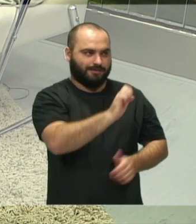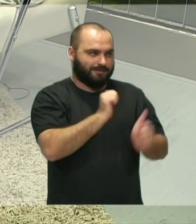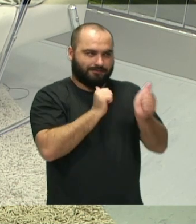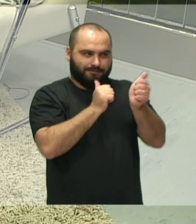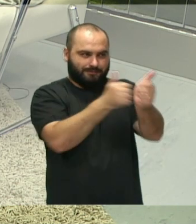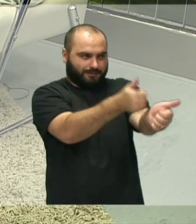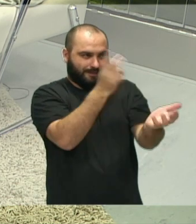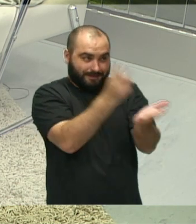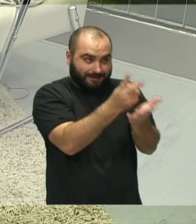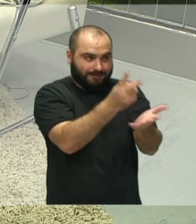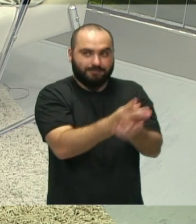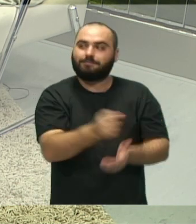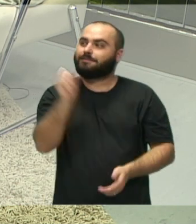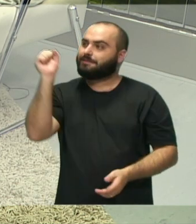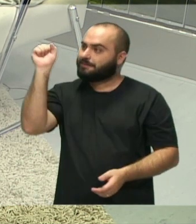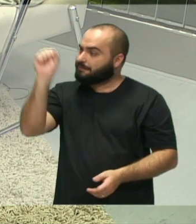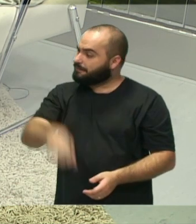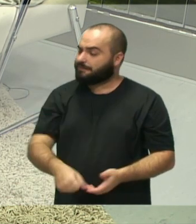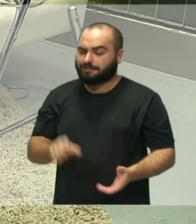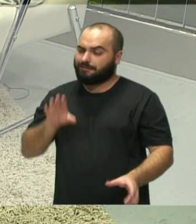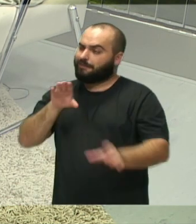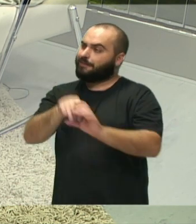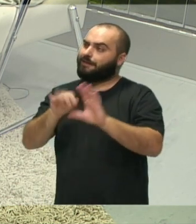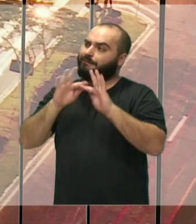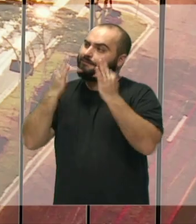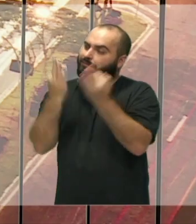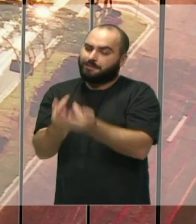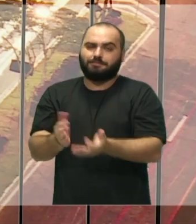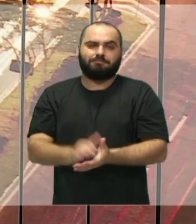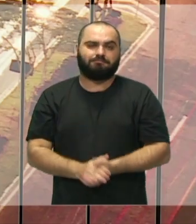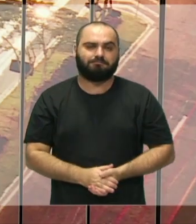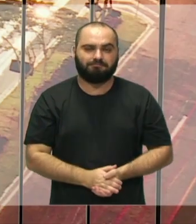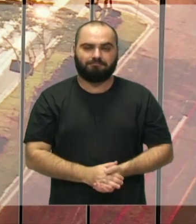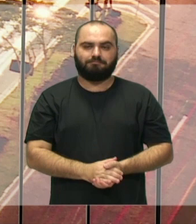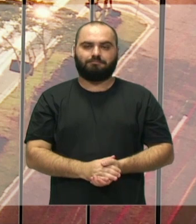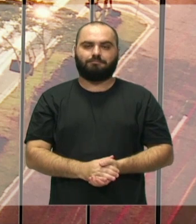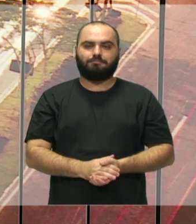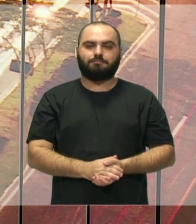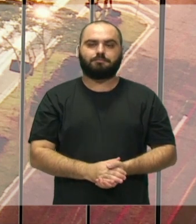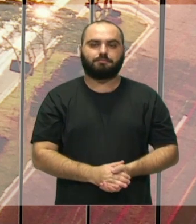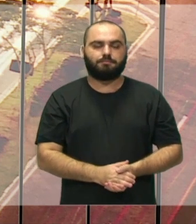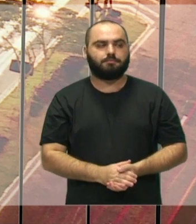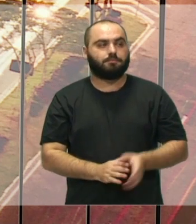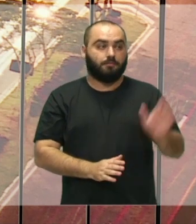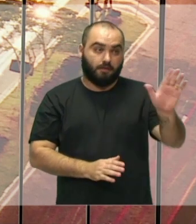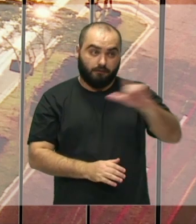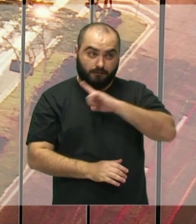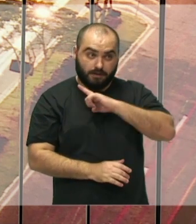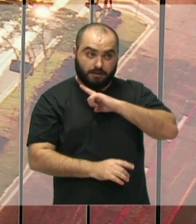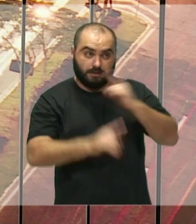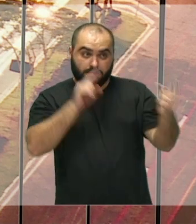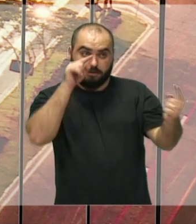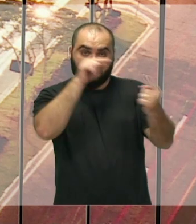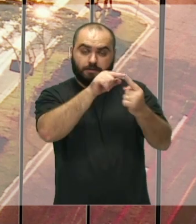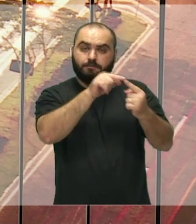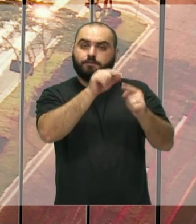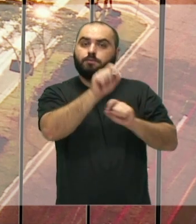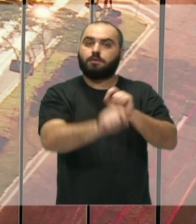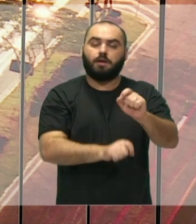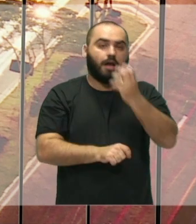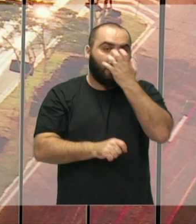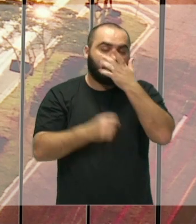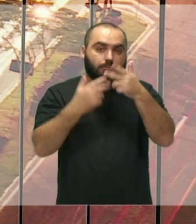Sim, é um membro da família. É bom, vereadora, terá um desafio que será também a identificação dos animais ferozes,